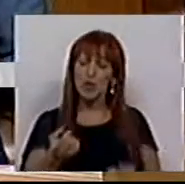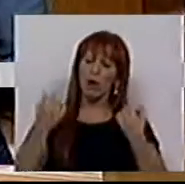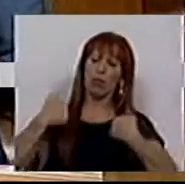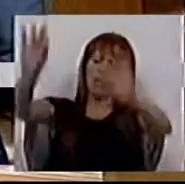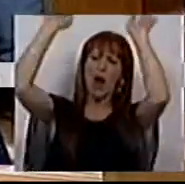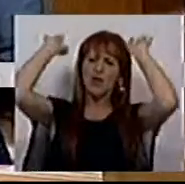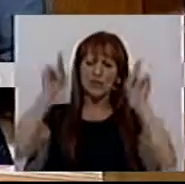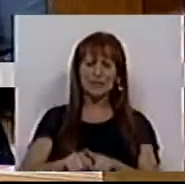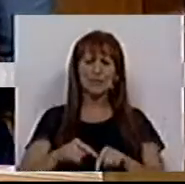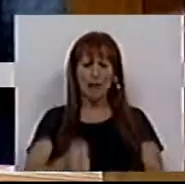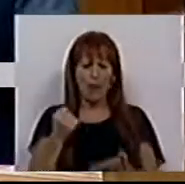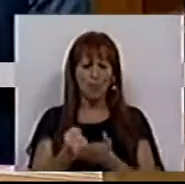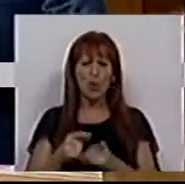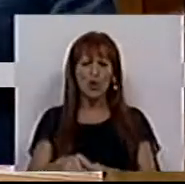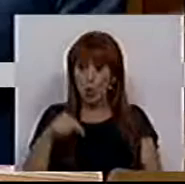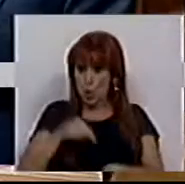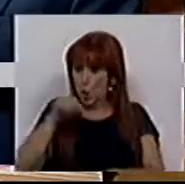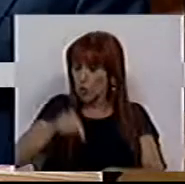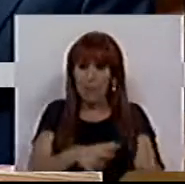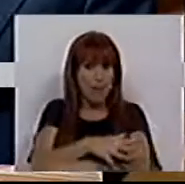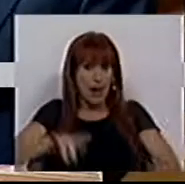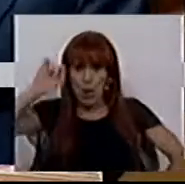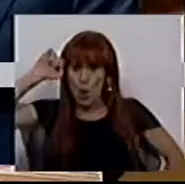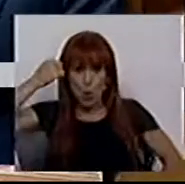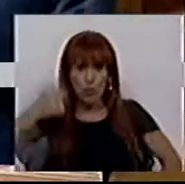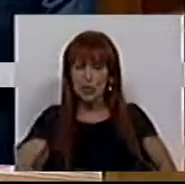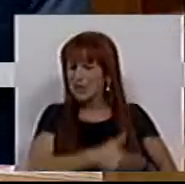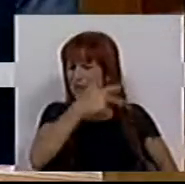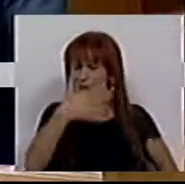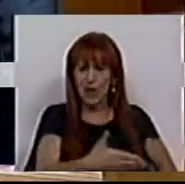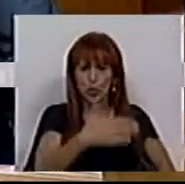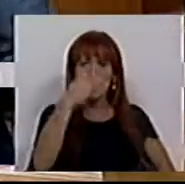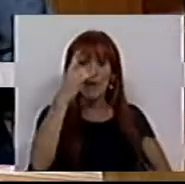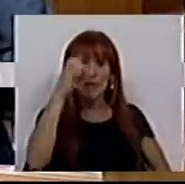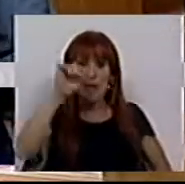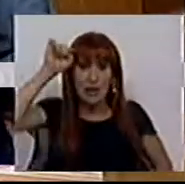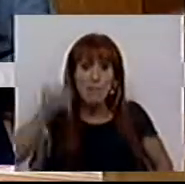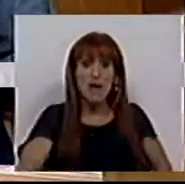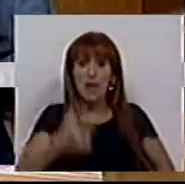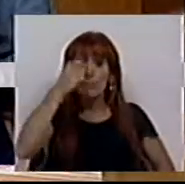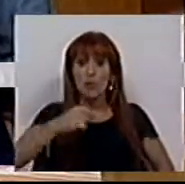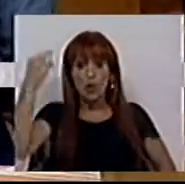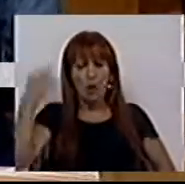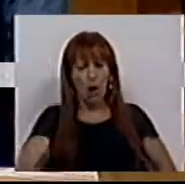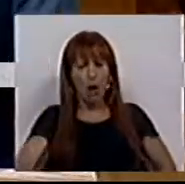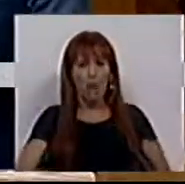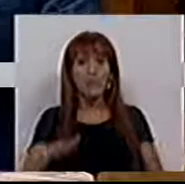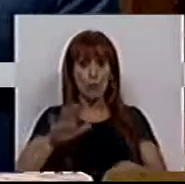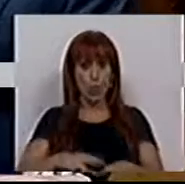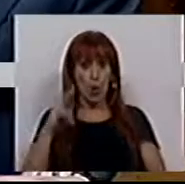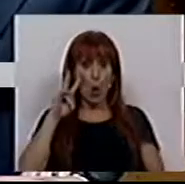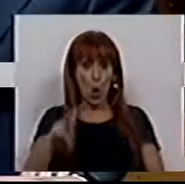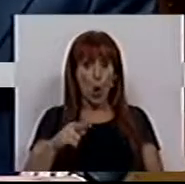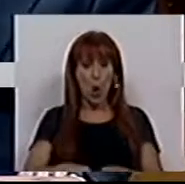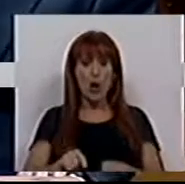atirou para fora desses apoios, no momento da maior crise, 160 mil beneficiários. Porque quando